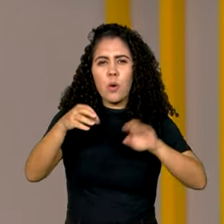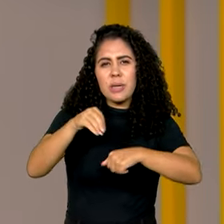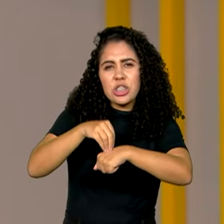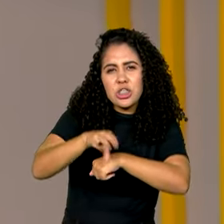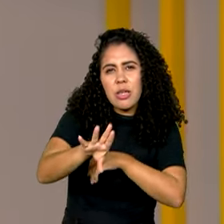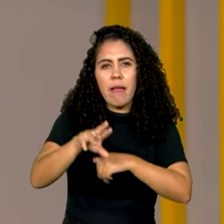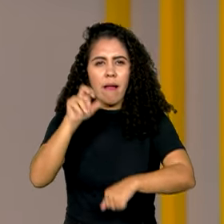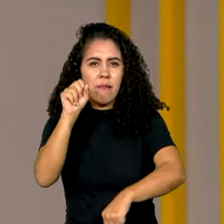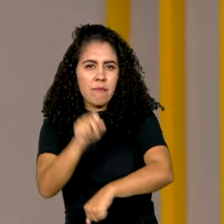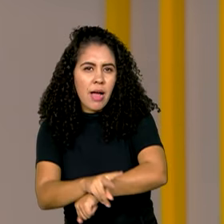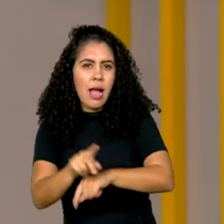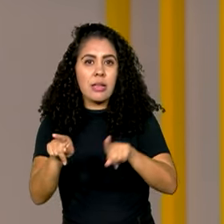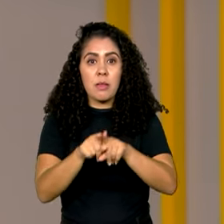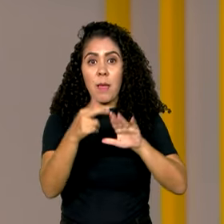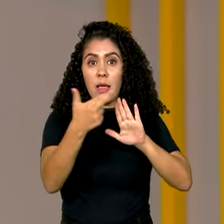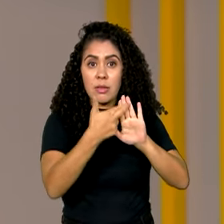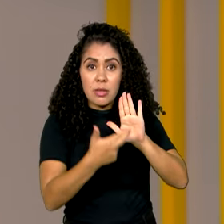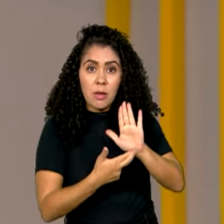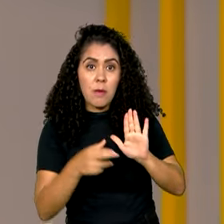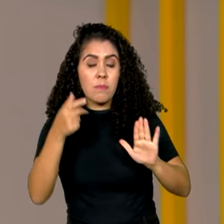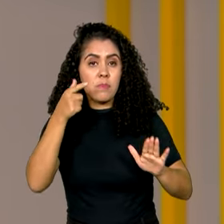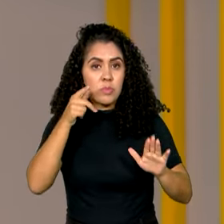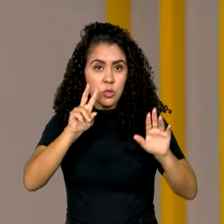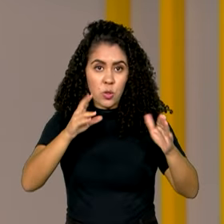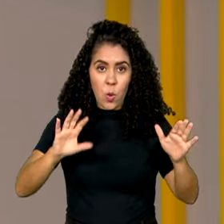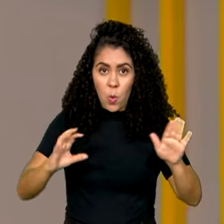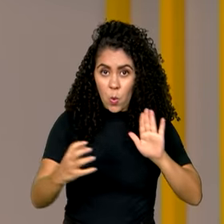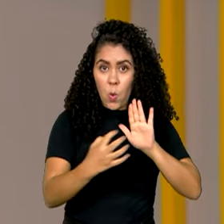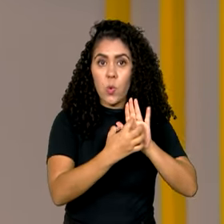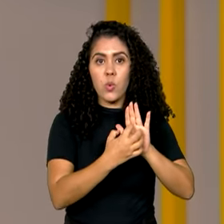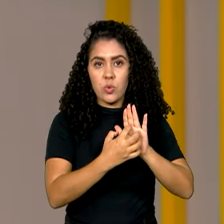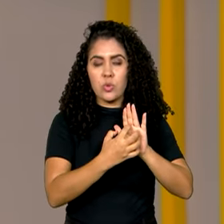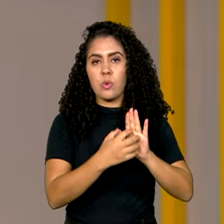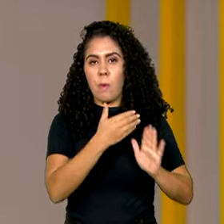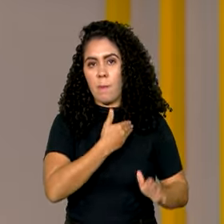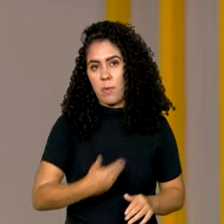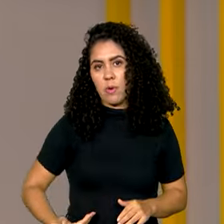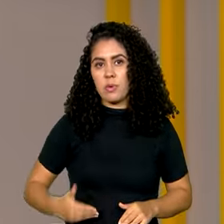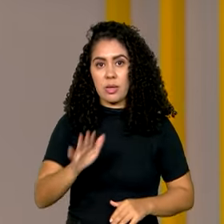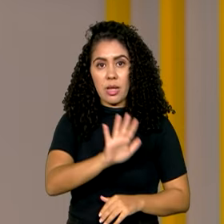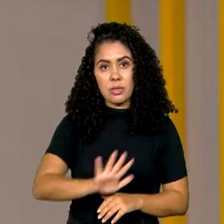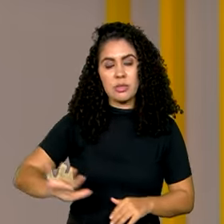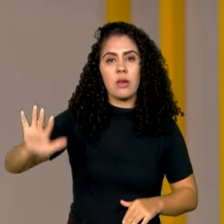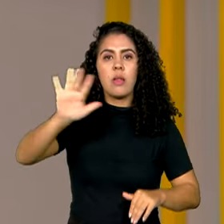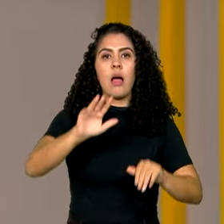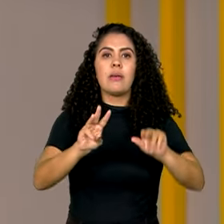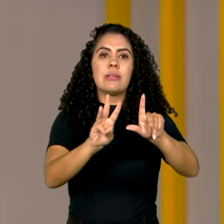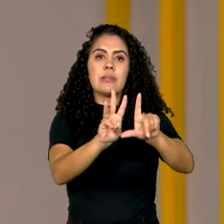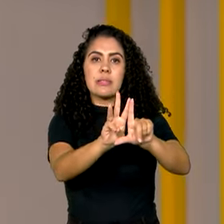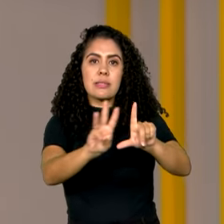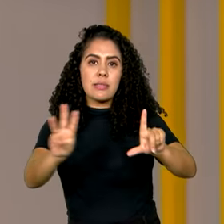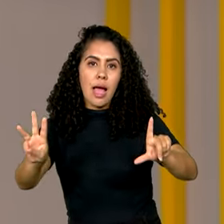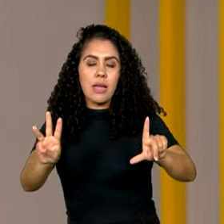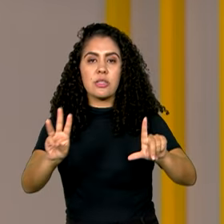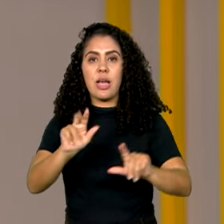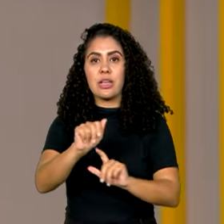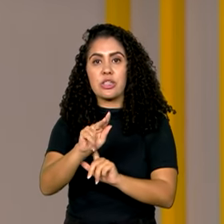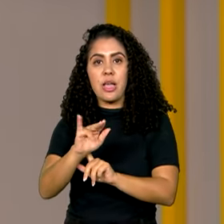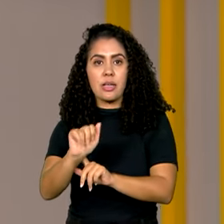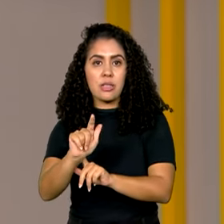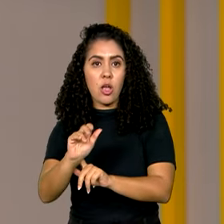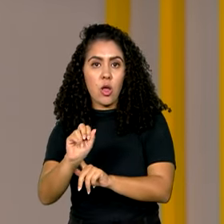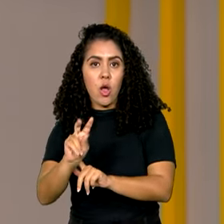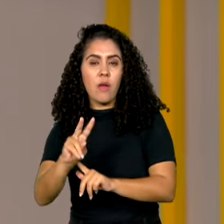vagas e critérios de classificação no concurso público nacional unificado, o portal Agência Gov criou um banner com